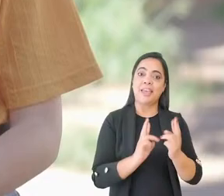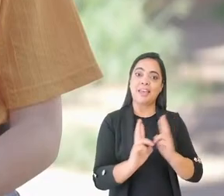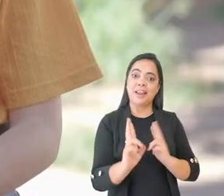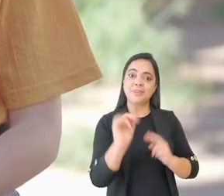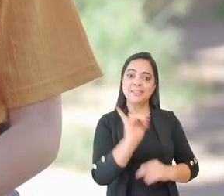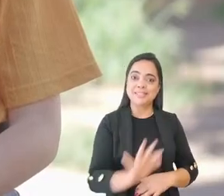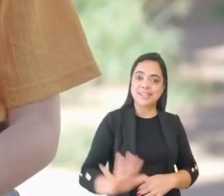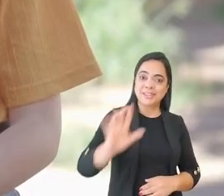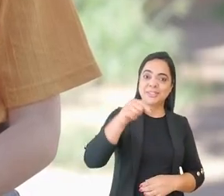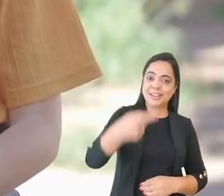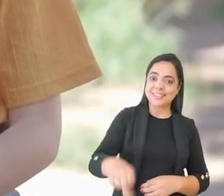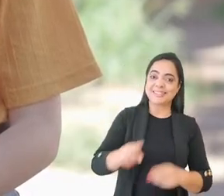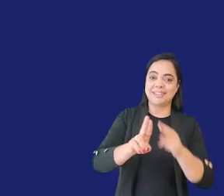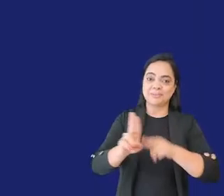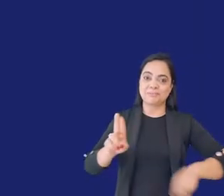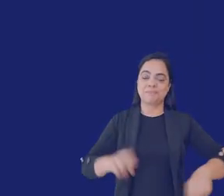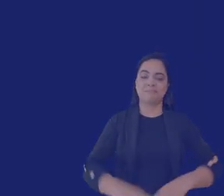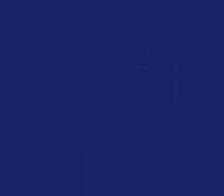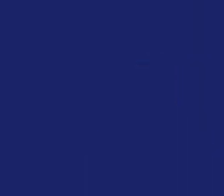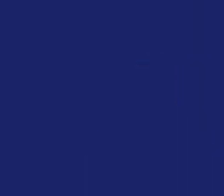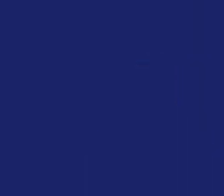Internacionais aqui na UFO?